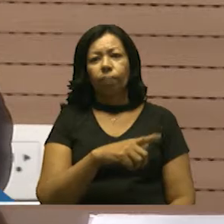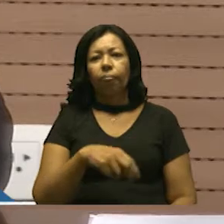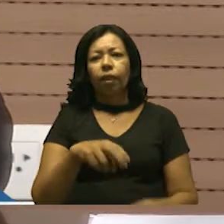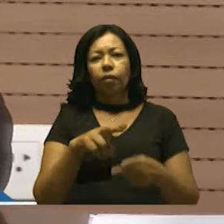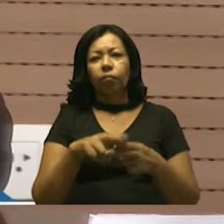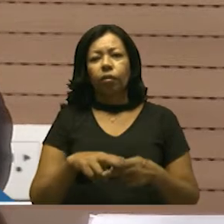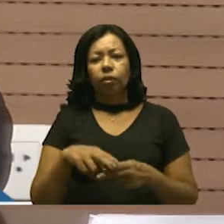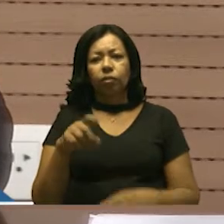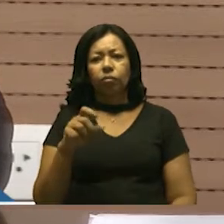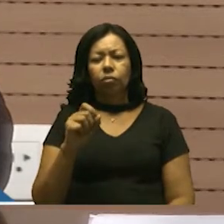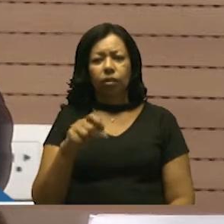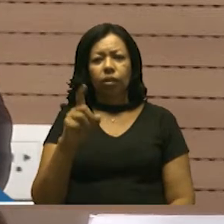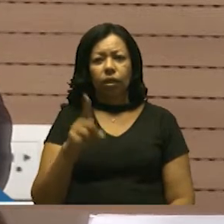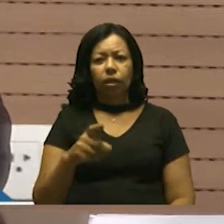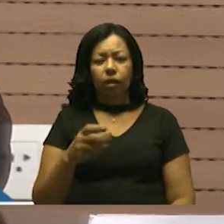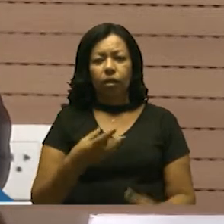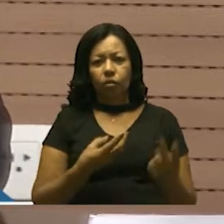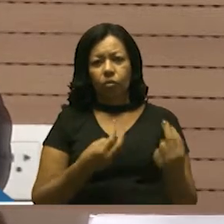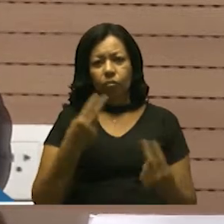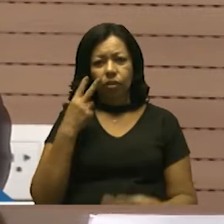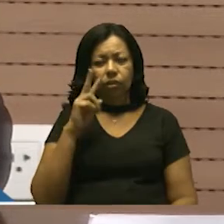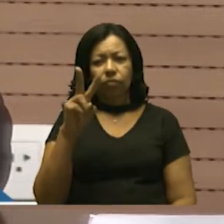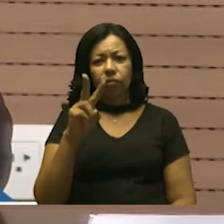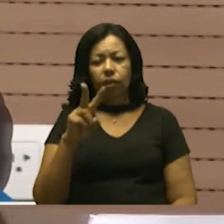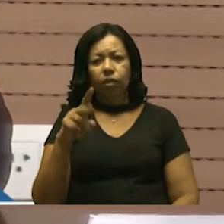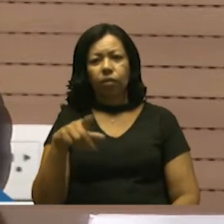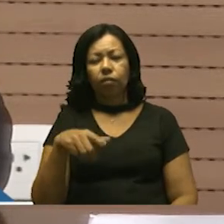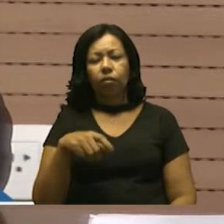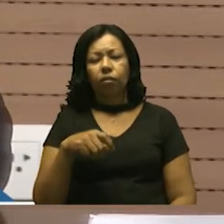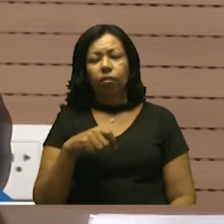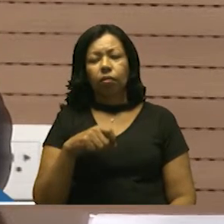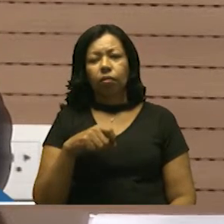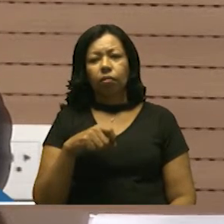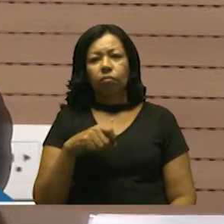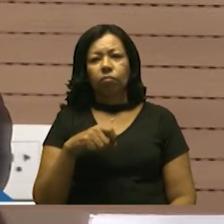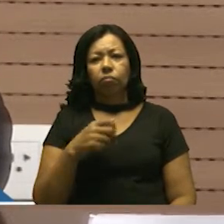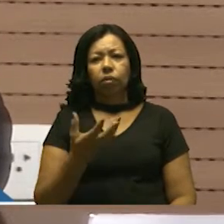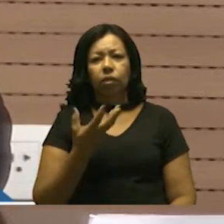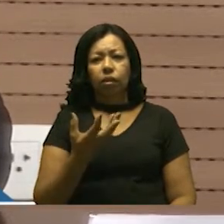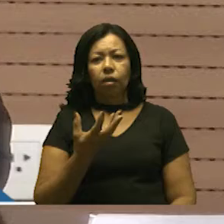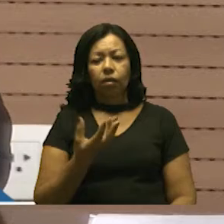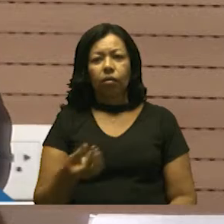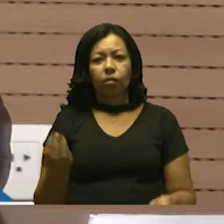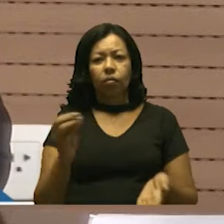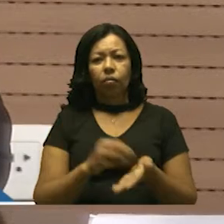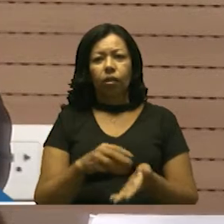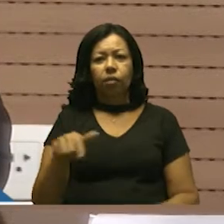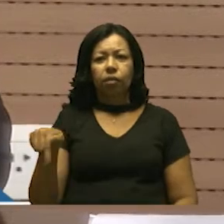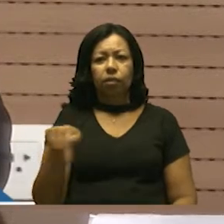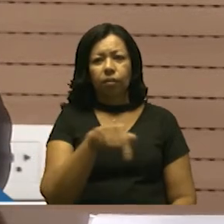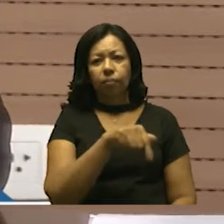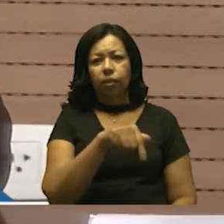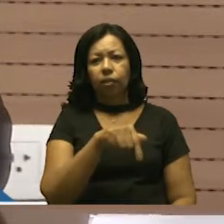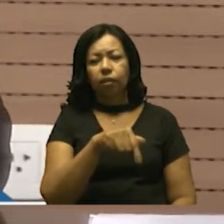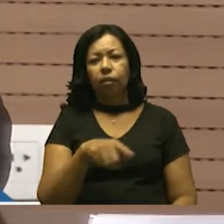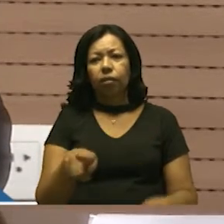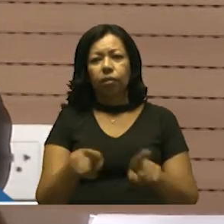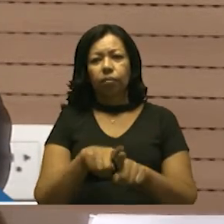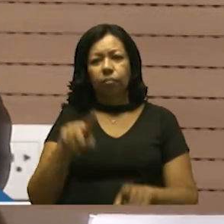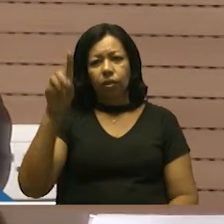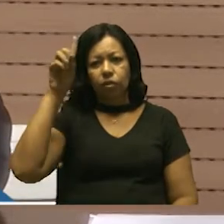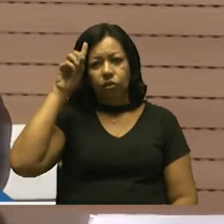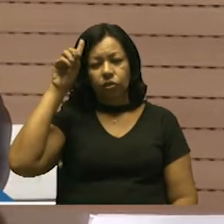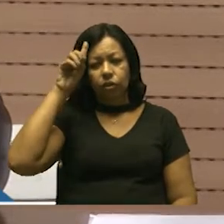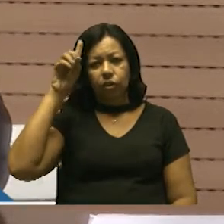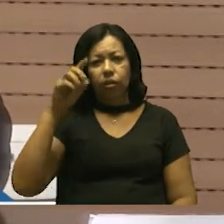caso concreto, como se vê, a proposição visa instituir semana e dia municipal do hip